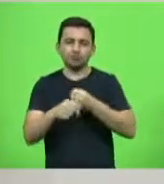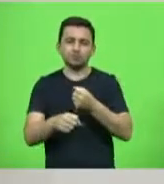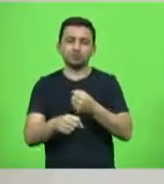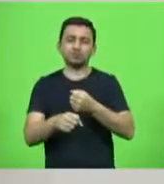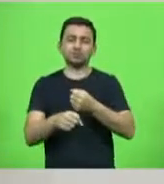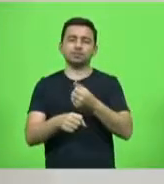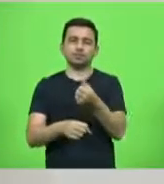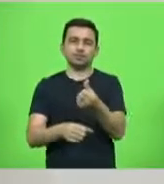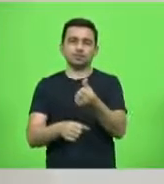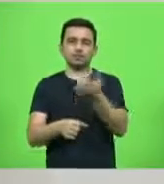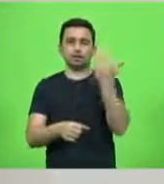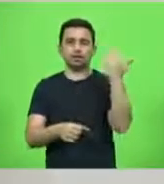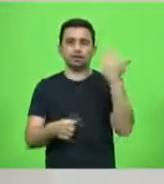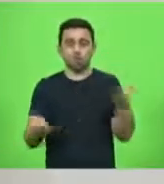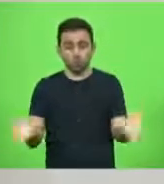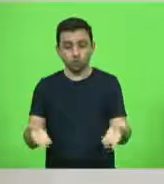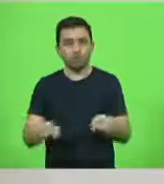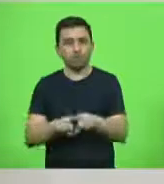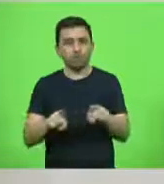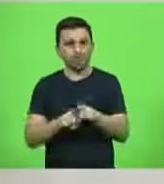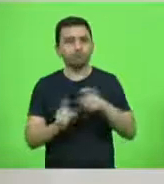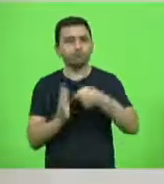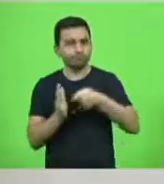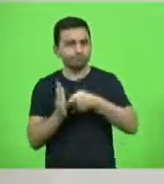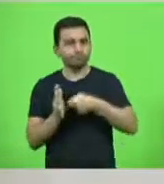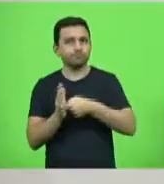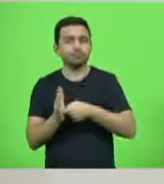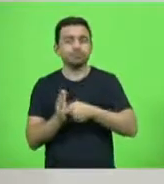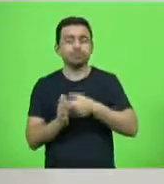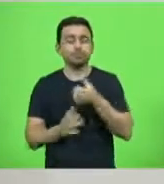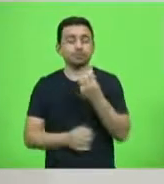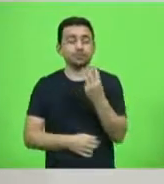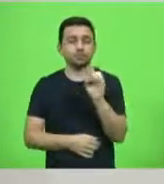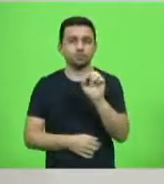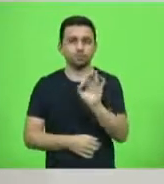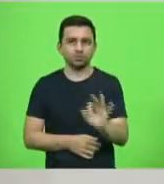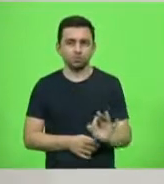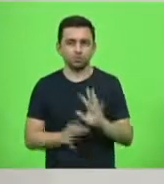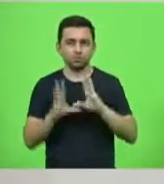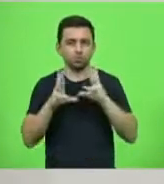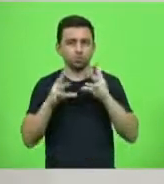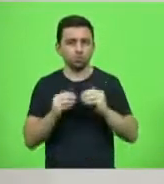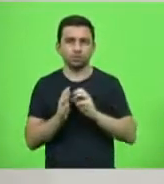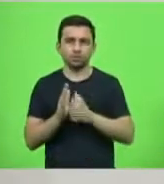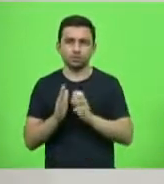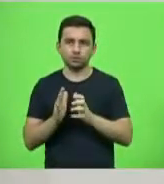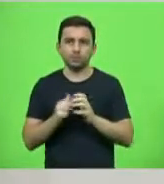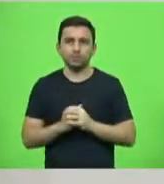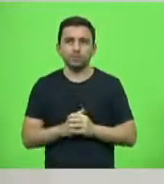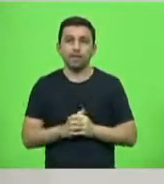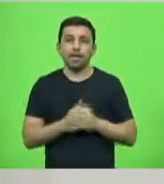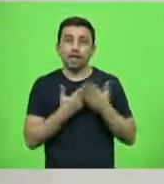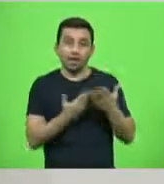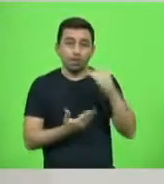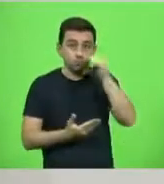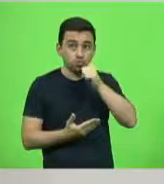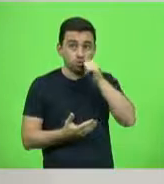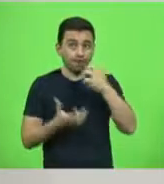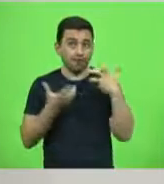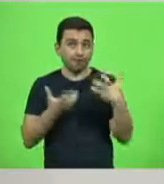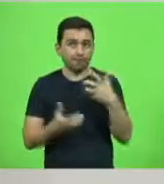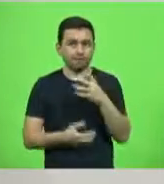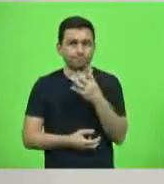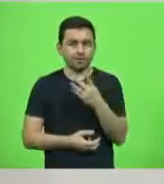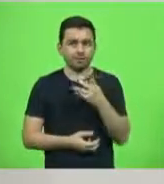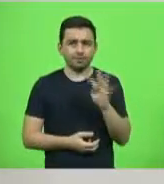os mesmos 30% para todos os partidos. A disposição das mulheres do PT em firmar posição